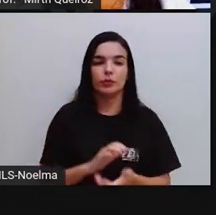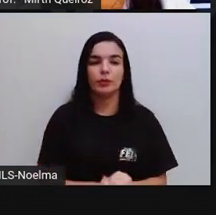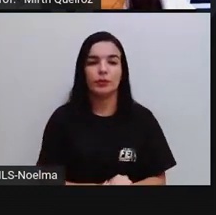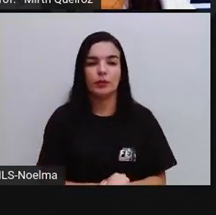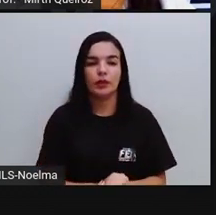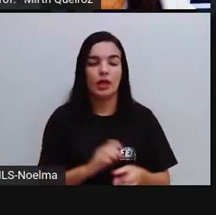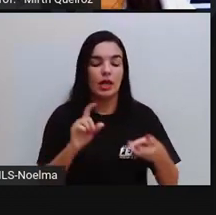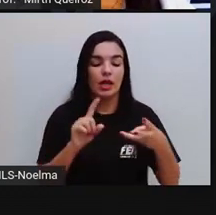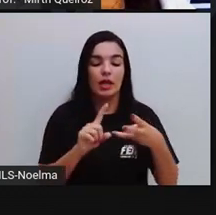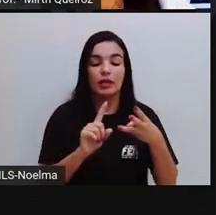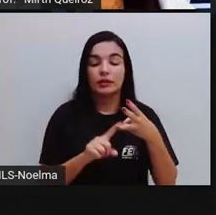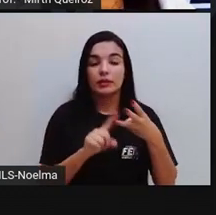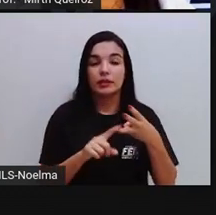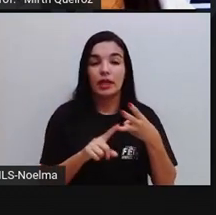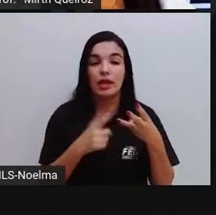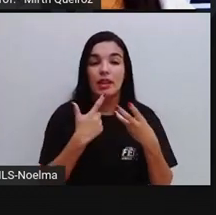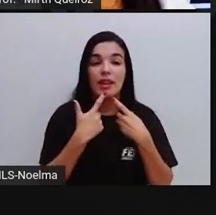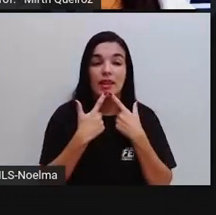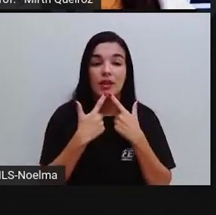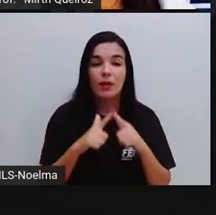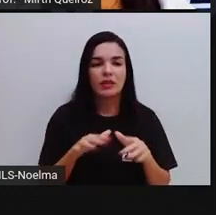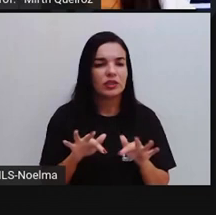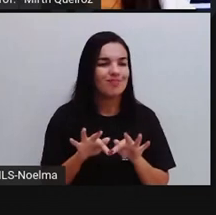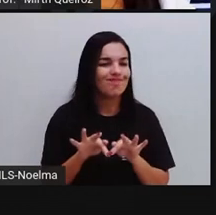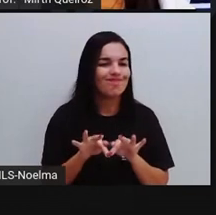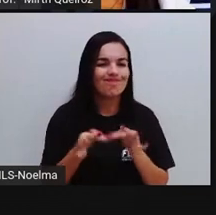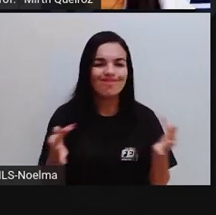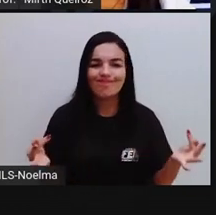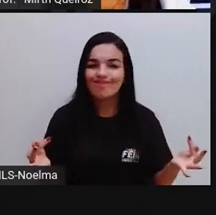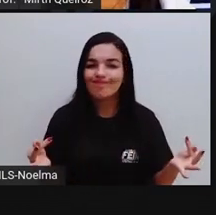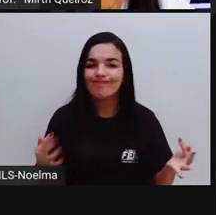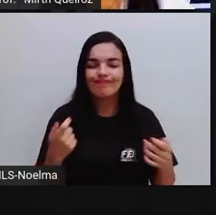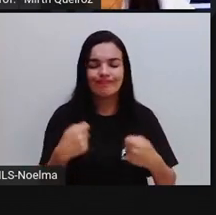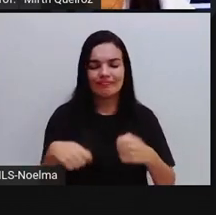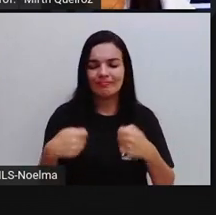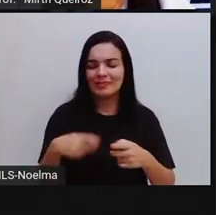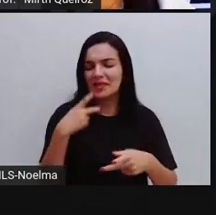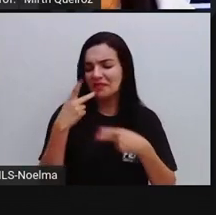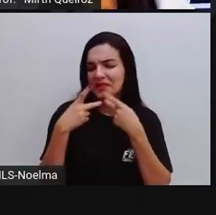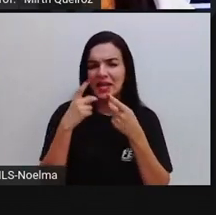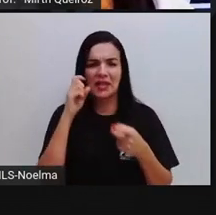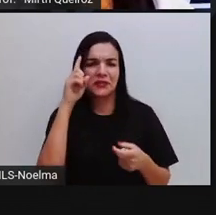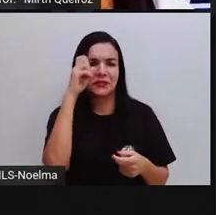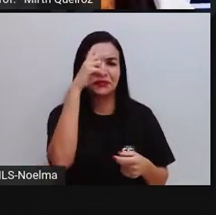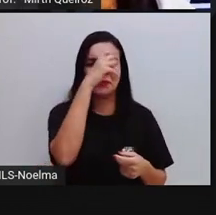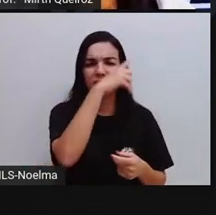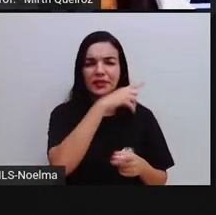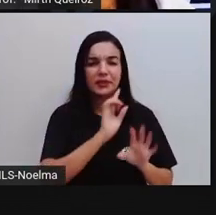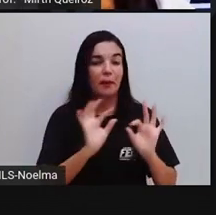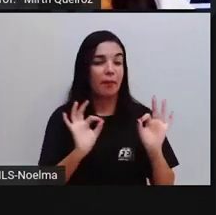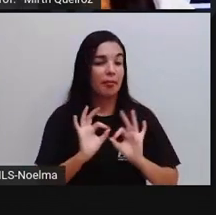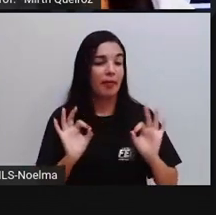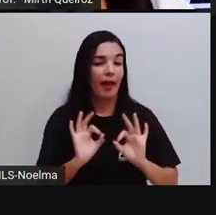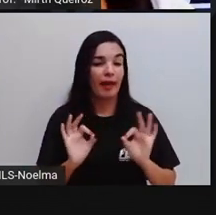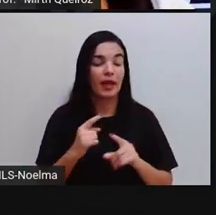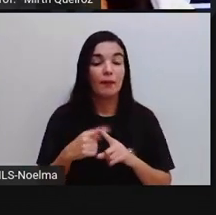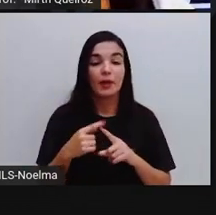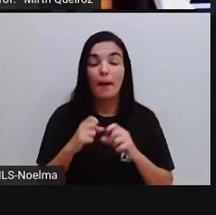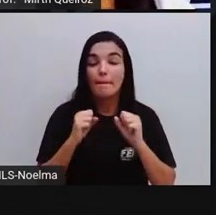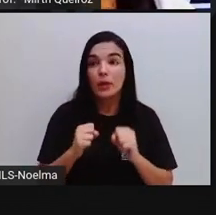Nós vamos ter uma linguagem simples, até mesmo por conta do público. Se a gente colocar uma linguagem muito rebuscada, o público pode não